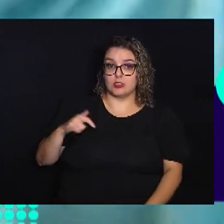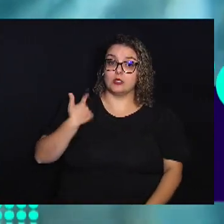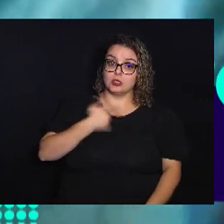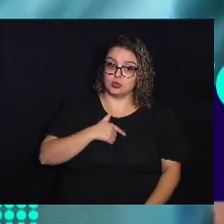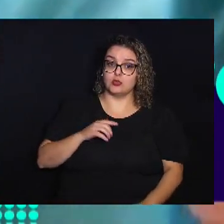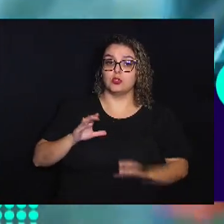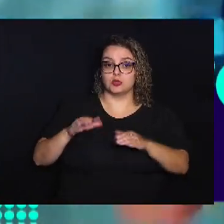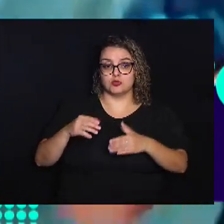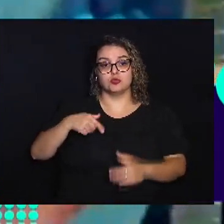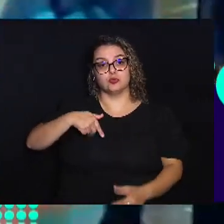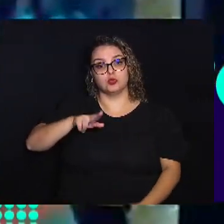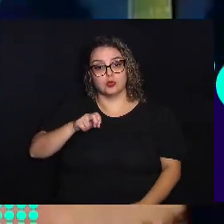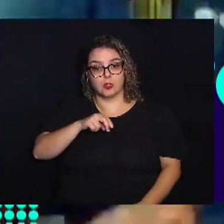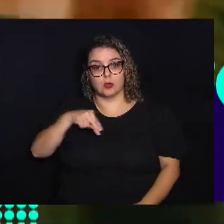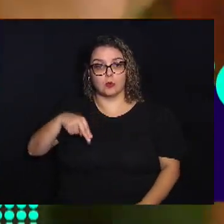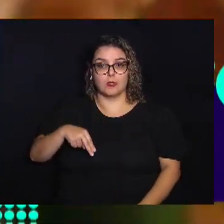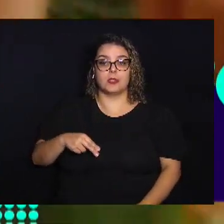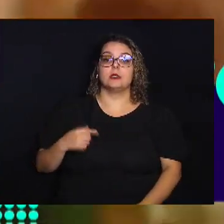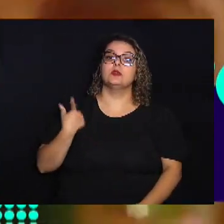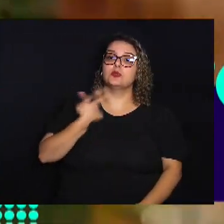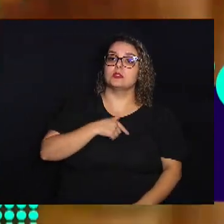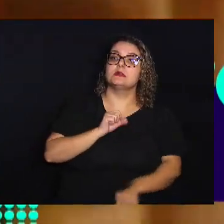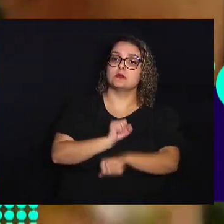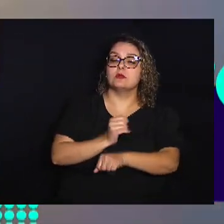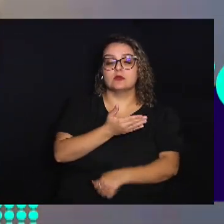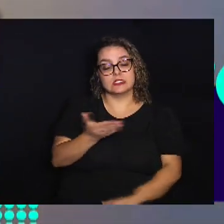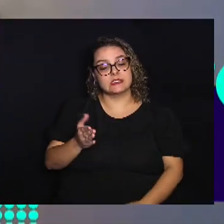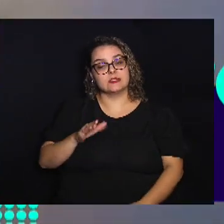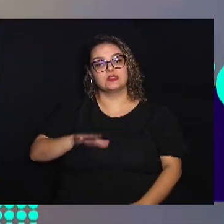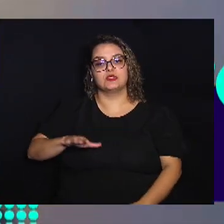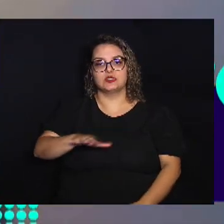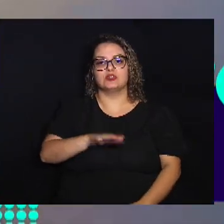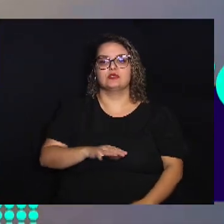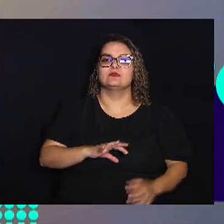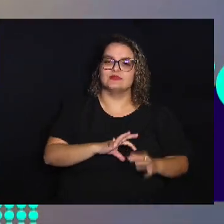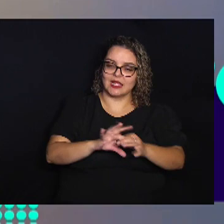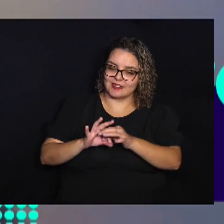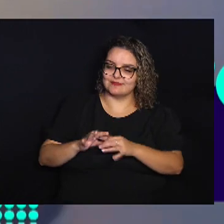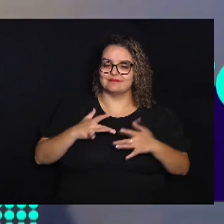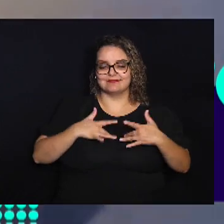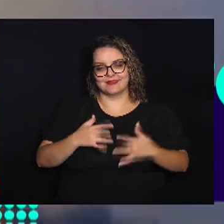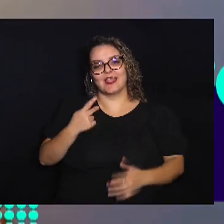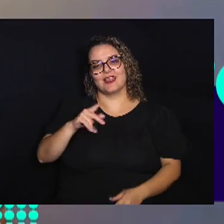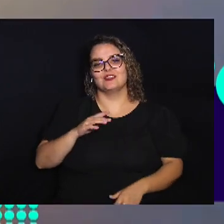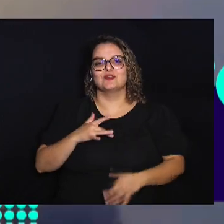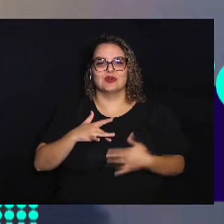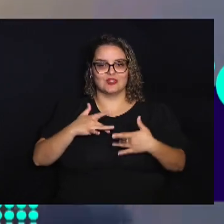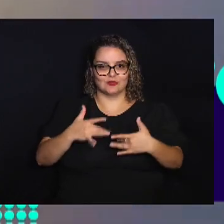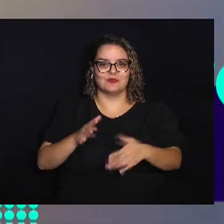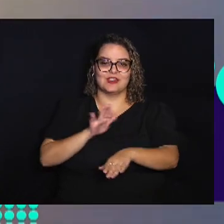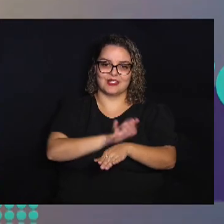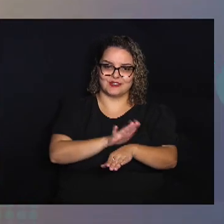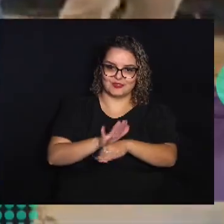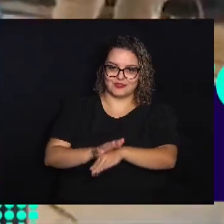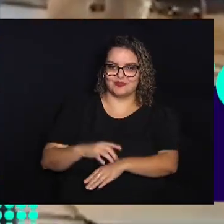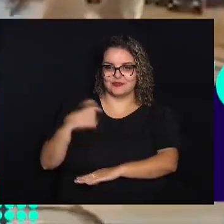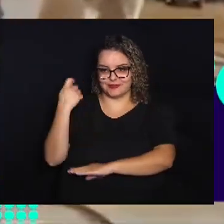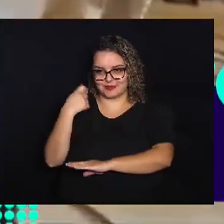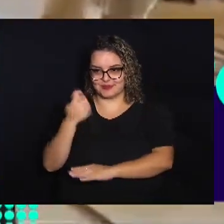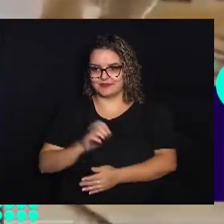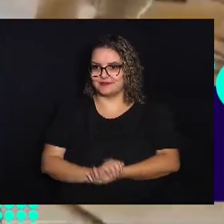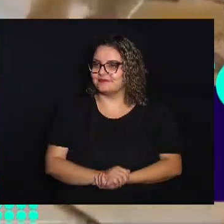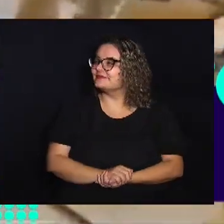Concert Esperemos todos vocês De Campinas E região Para essa corrente solidária E a sua doação Para a gente poder ajudar O Rio Grande do Sul